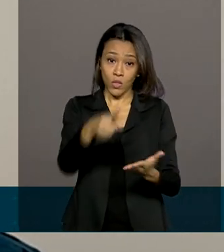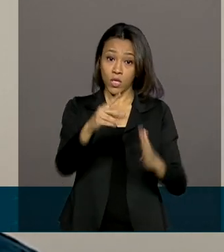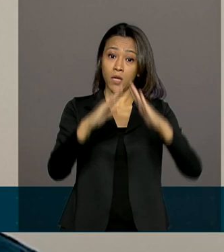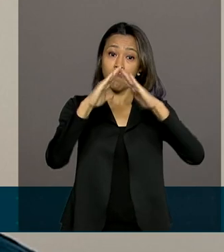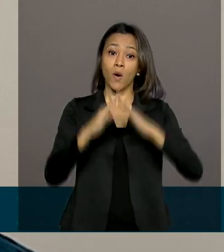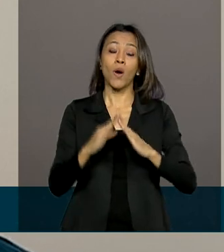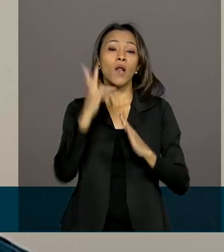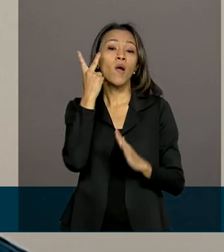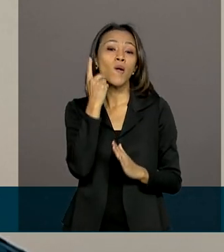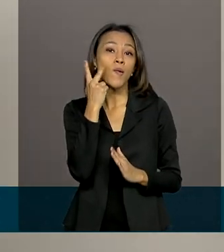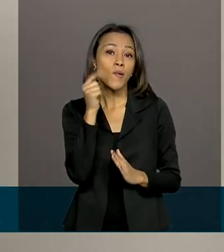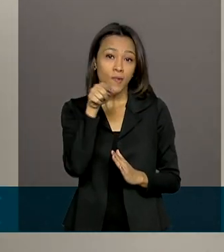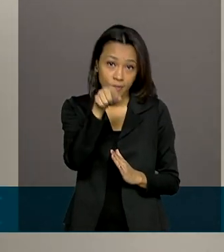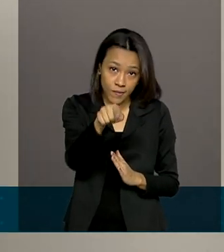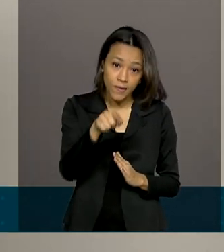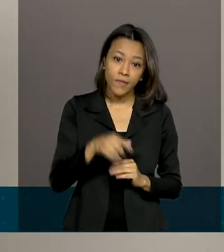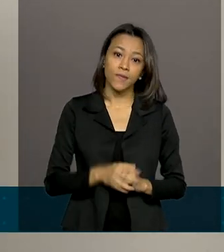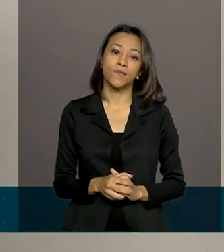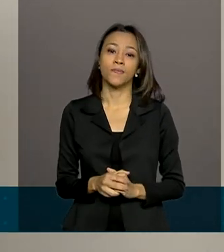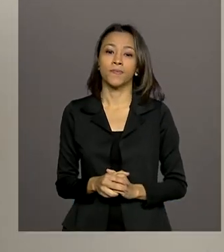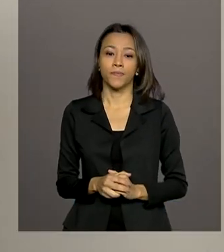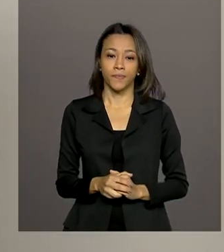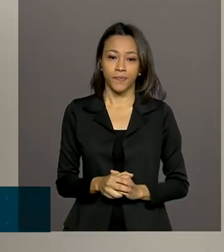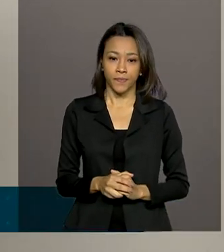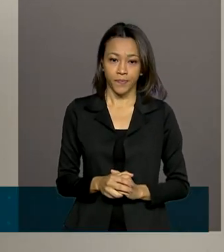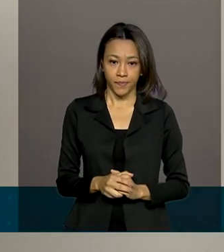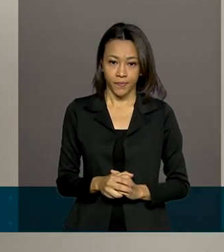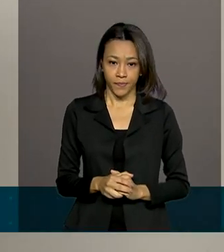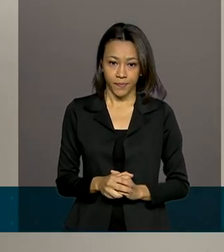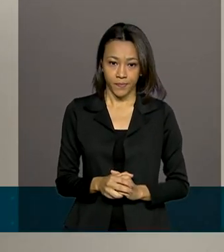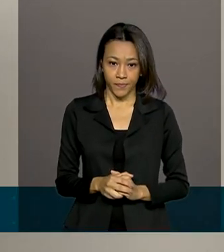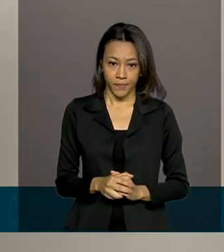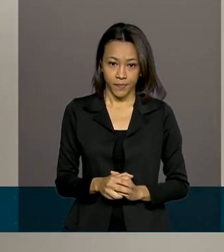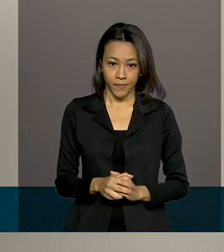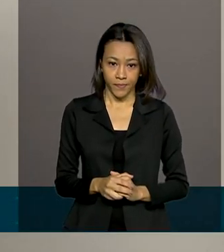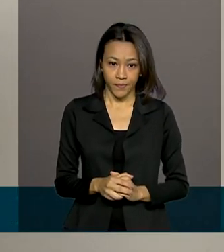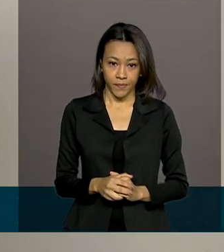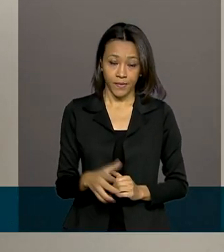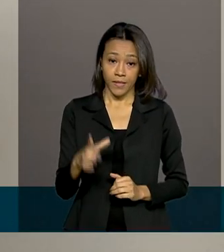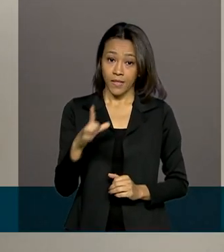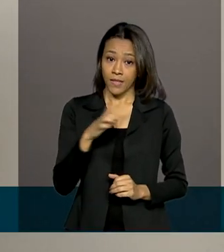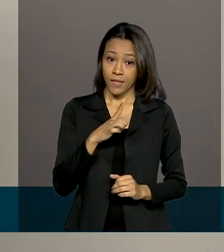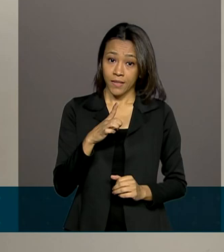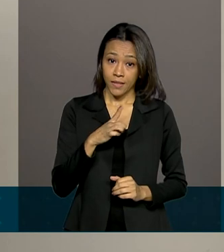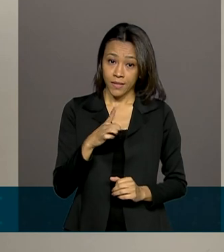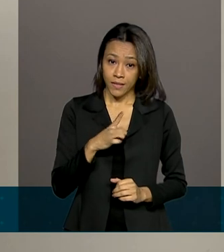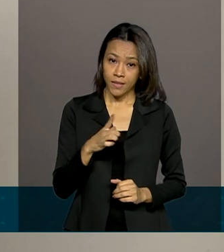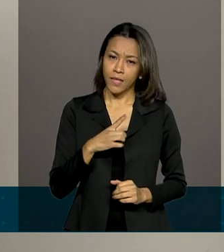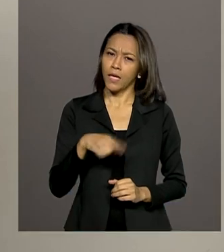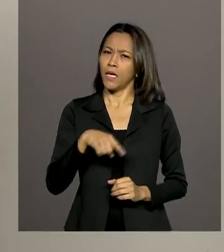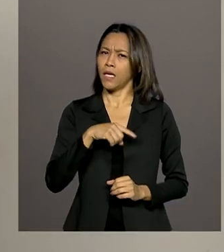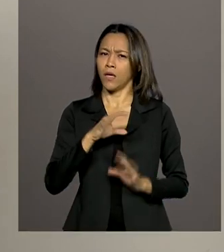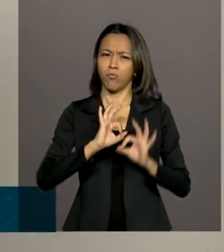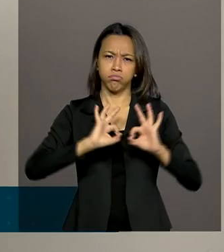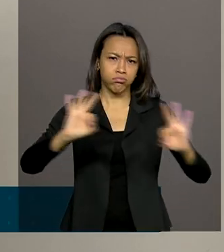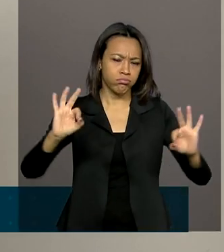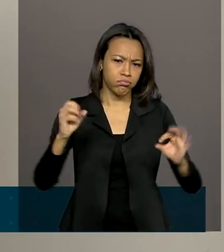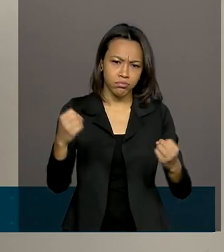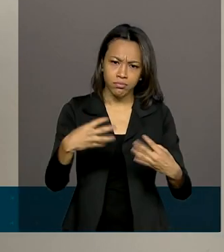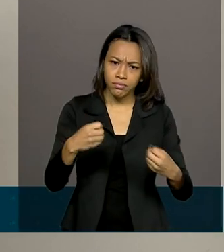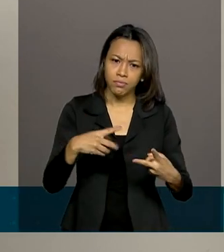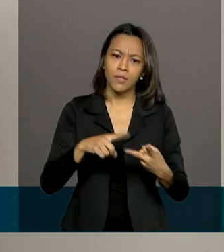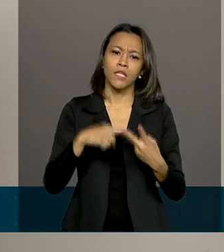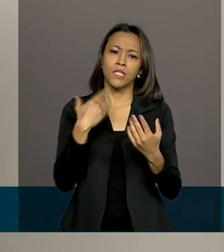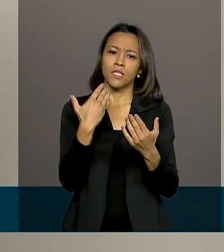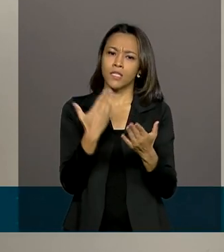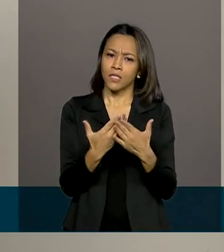em Fortaleza, no Ceará. Todo mundo tem um saúde muito bom, tem educação muito boa. Meu irmão está estudando